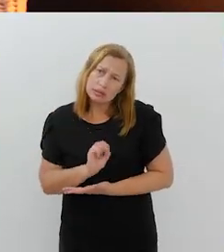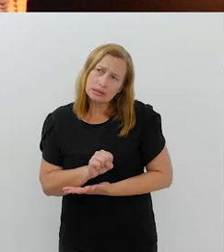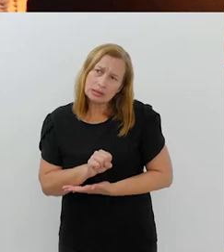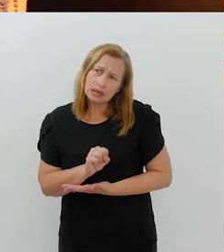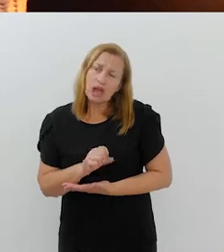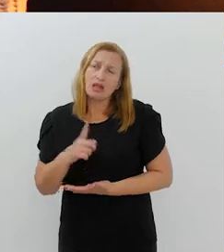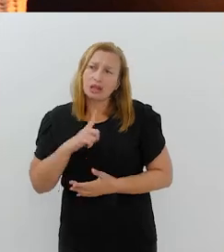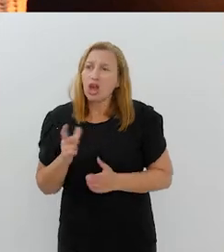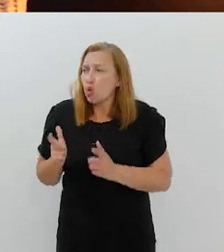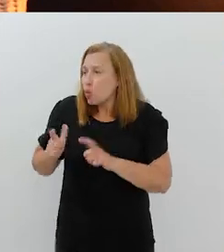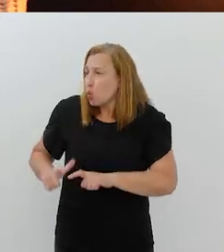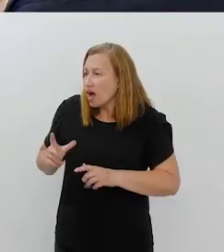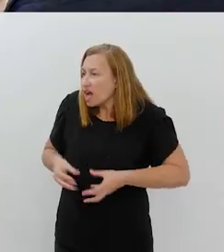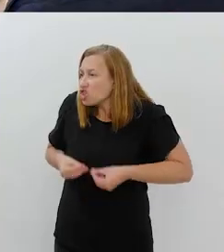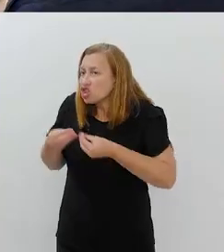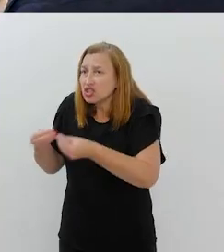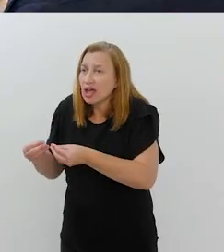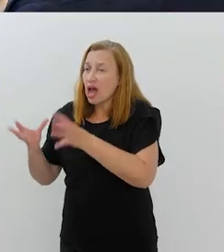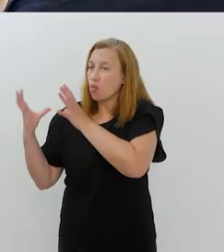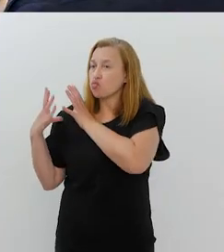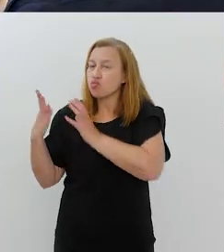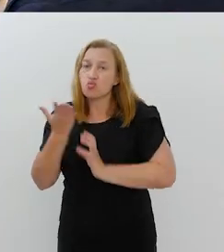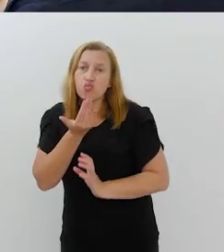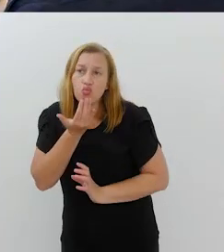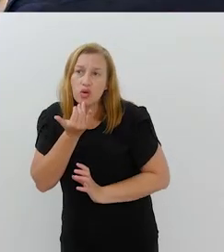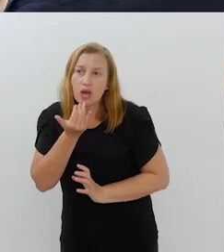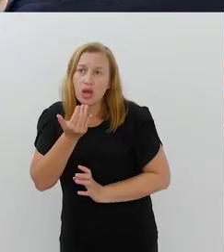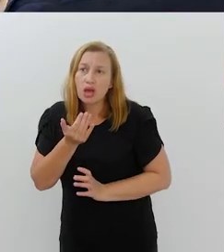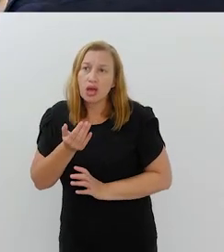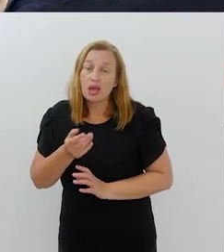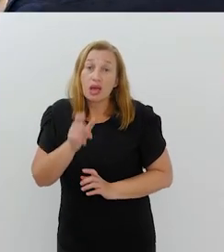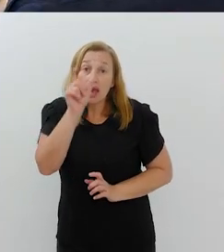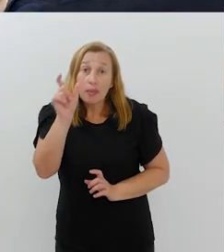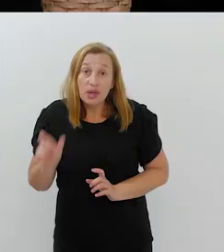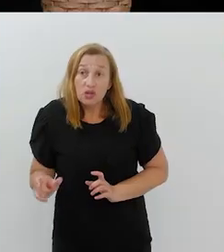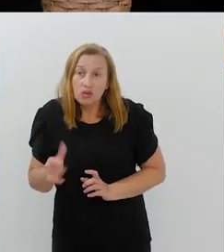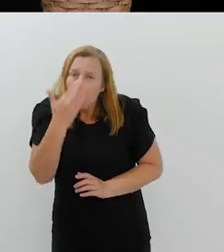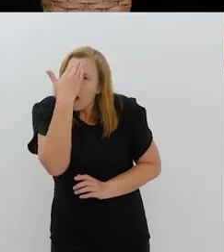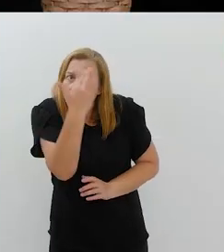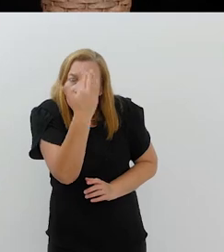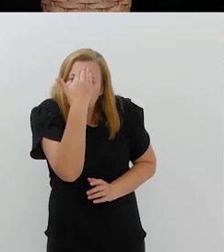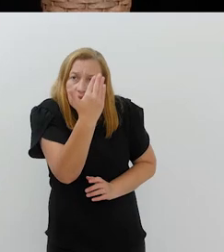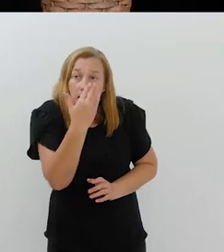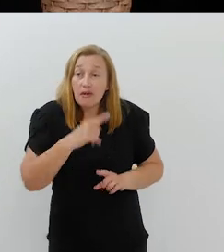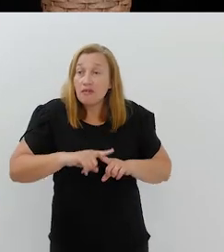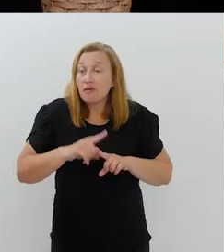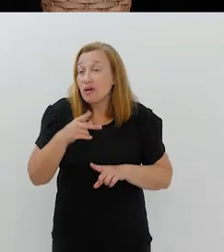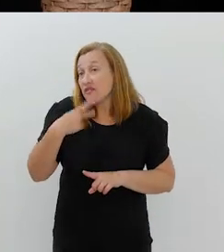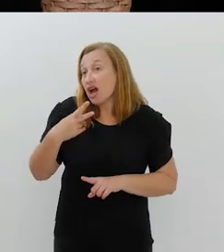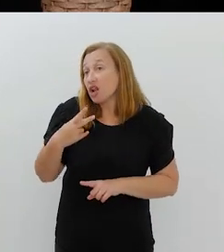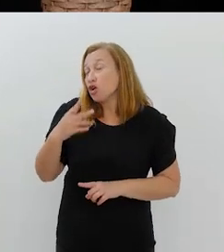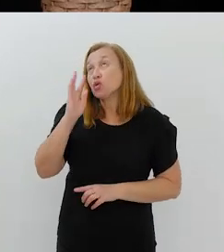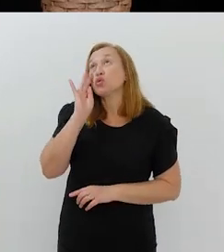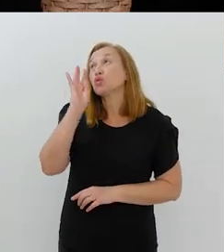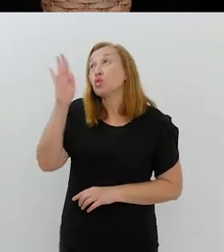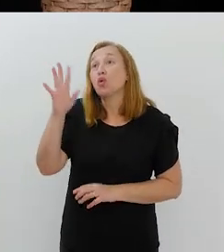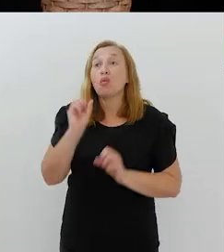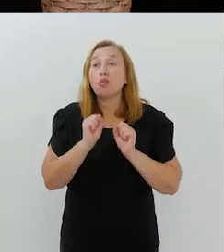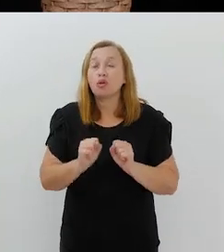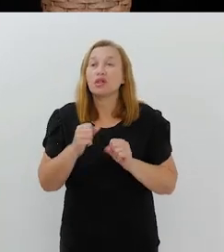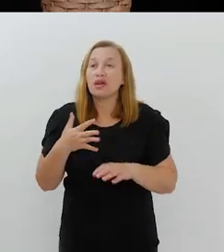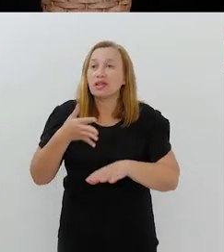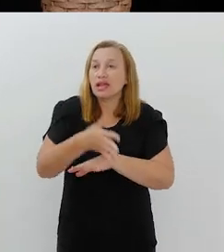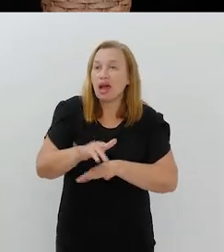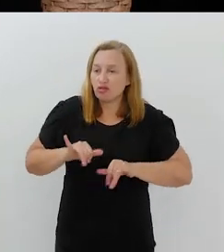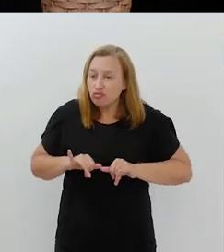têm sonhos. Como tem lugares que a gente entrega as cestas e que a pessoa agradece muito, mas diz que o maior sonho